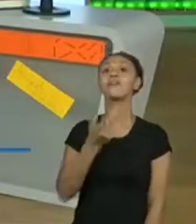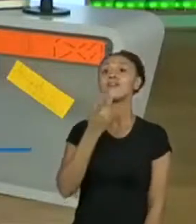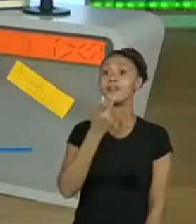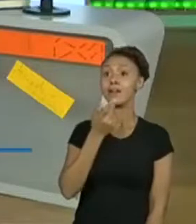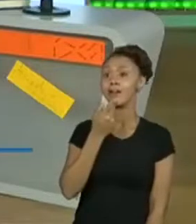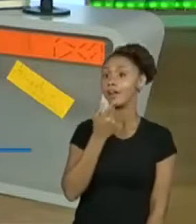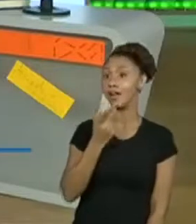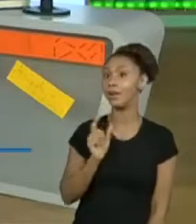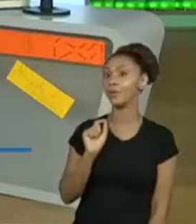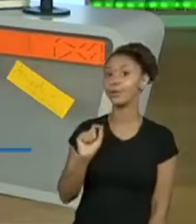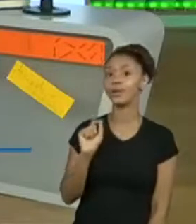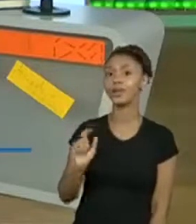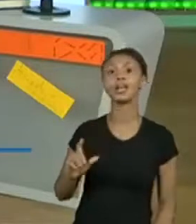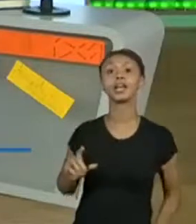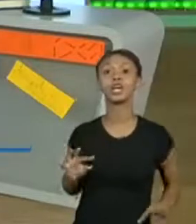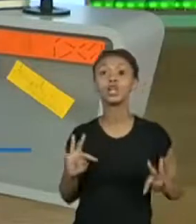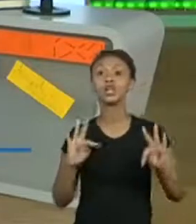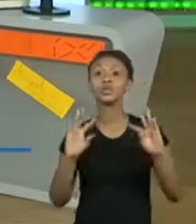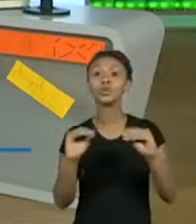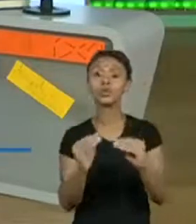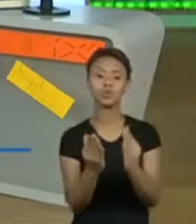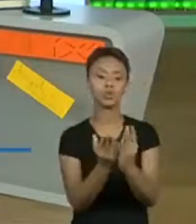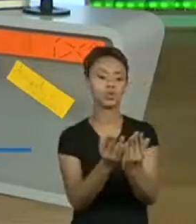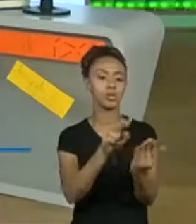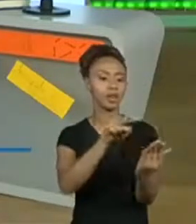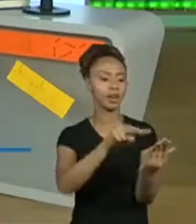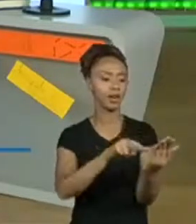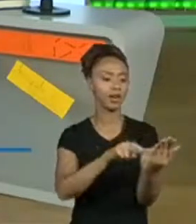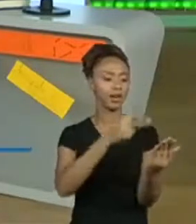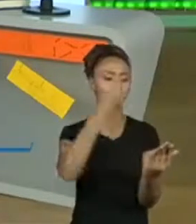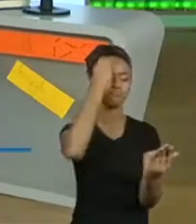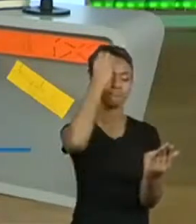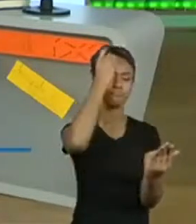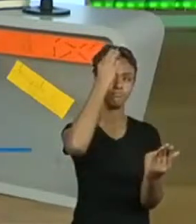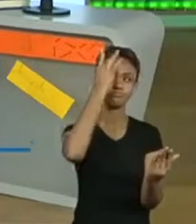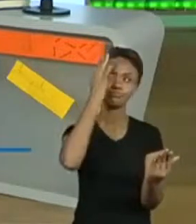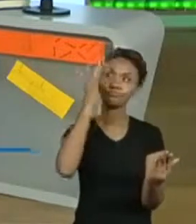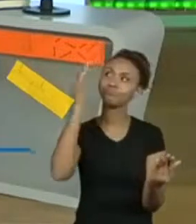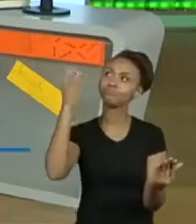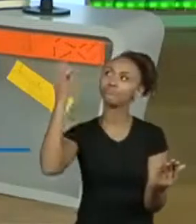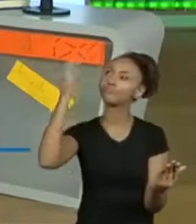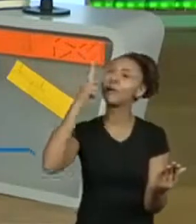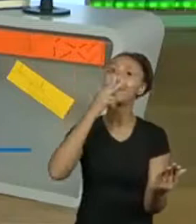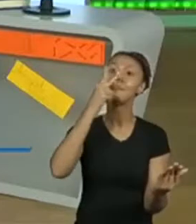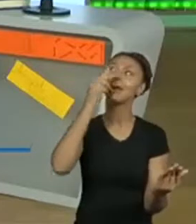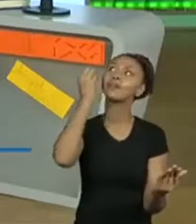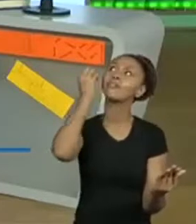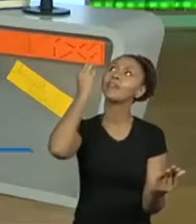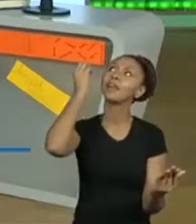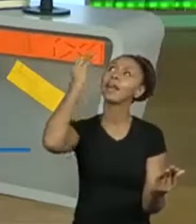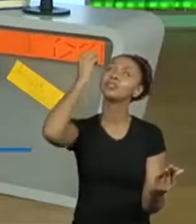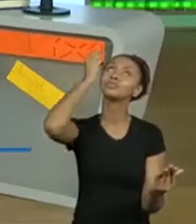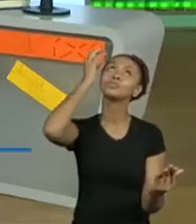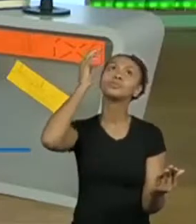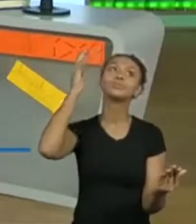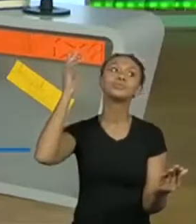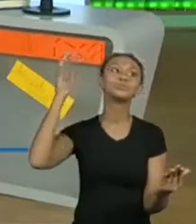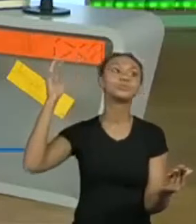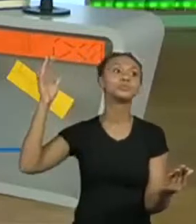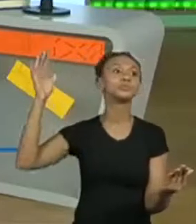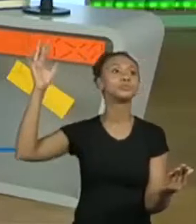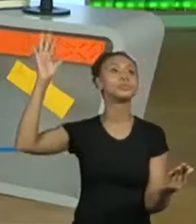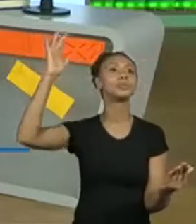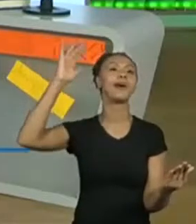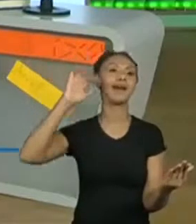todos viajam na leitura. Legal. Viajar na leitura quer dizer que em